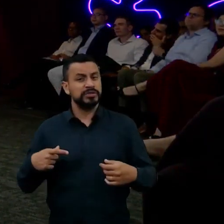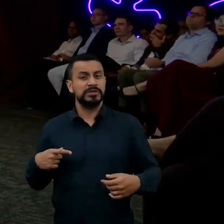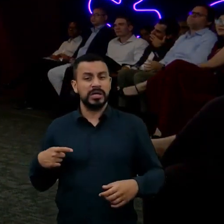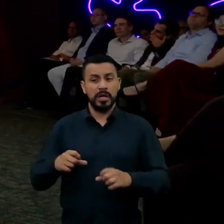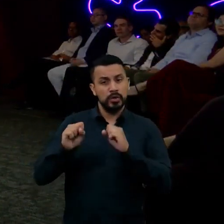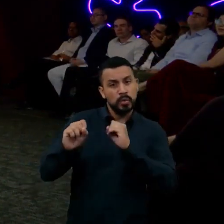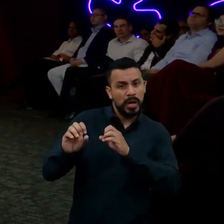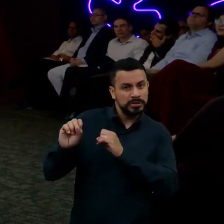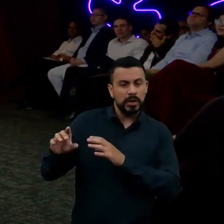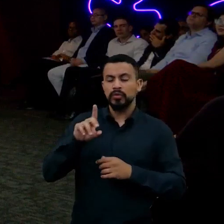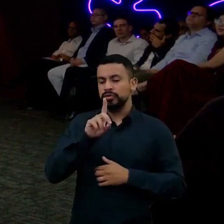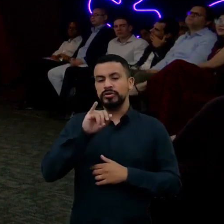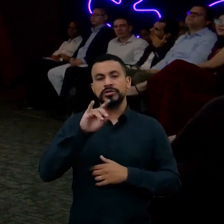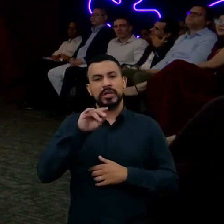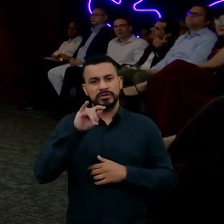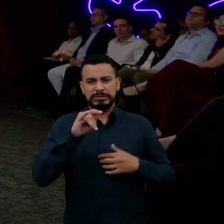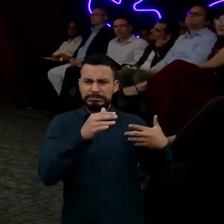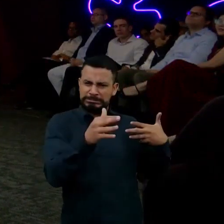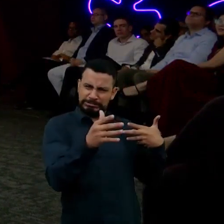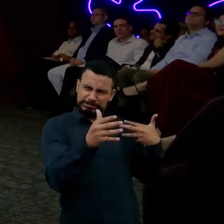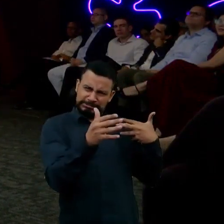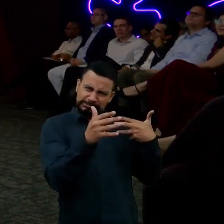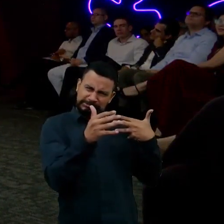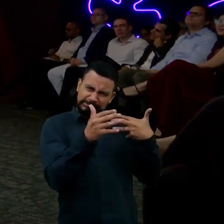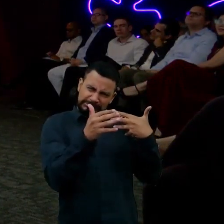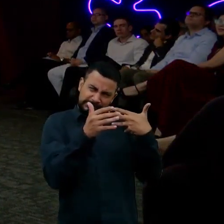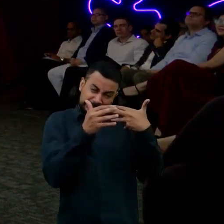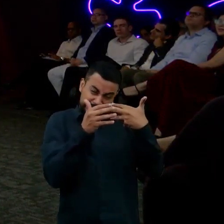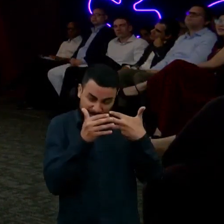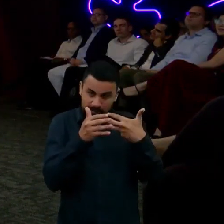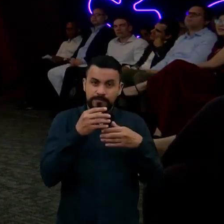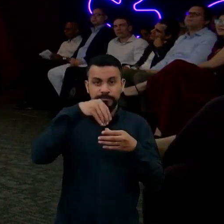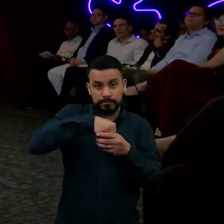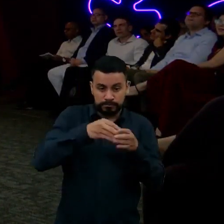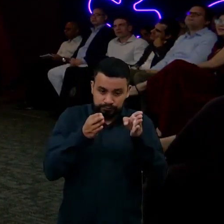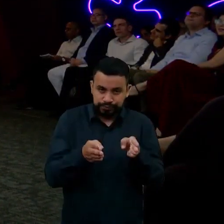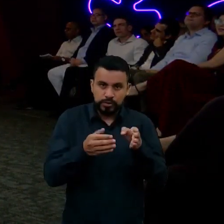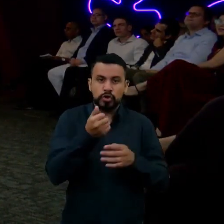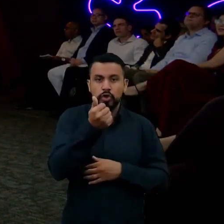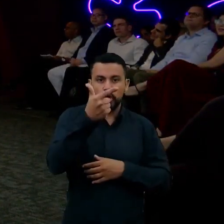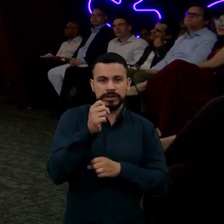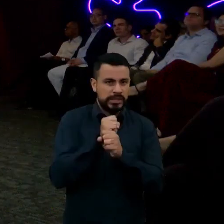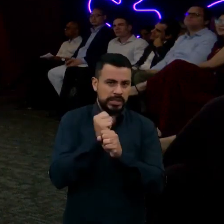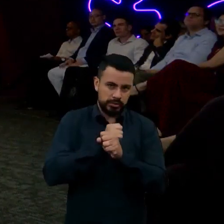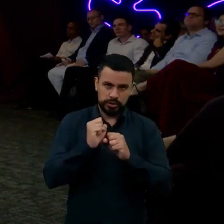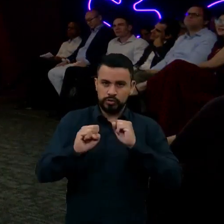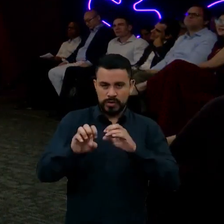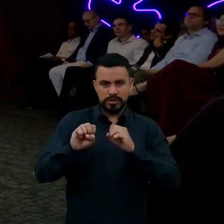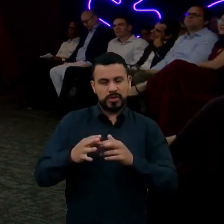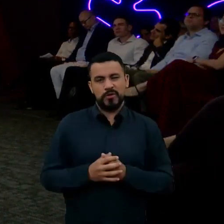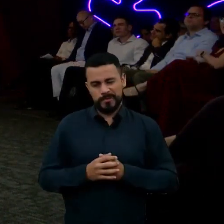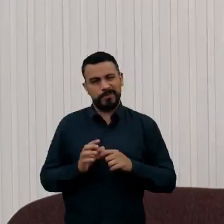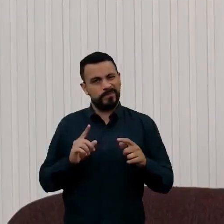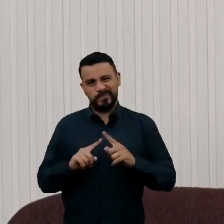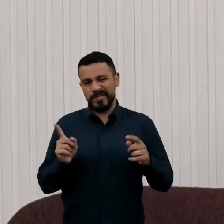que compressa tudo isso em doze anos de educação, mas isso não é muito motivador. O que nos motiva,